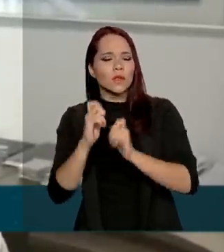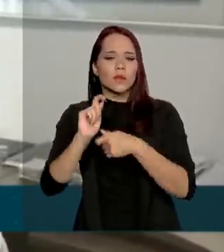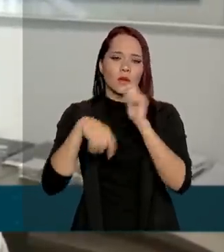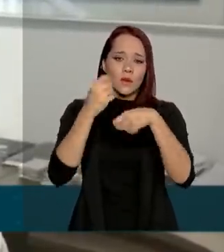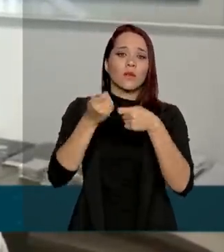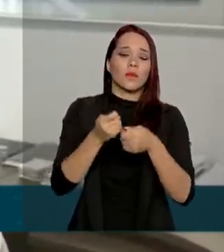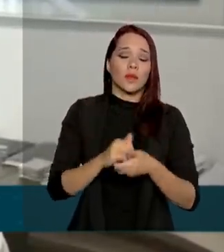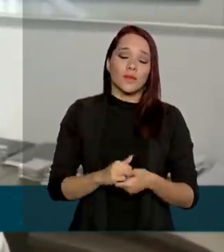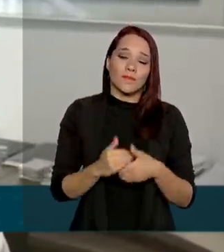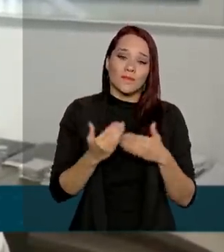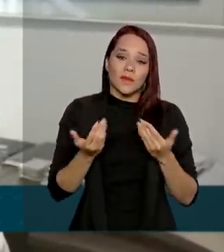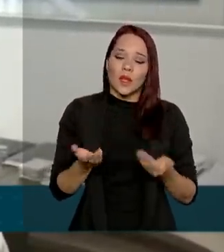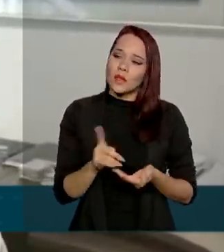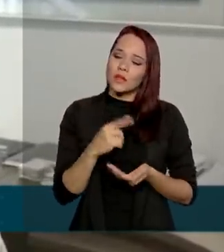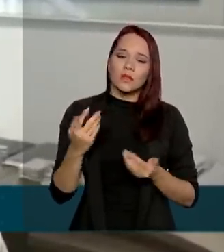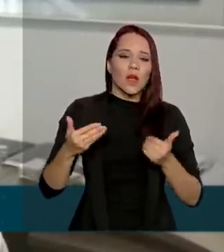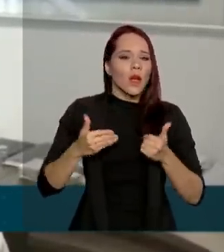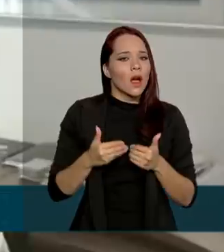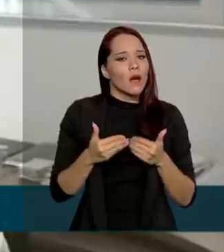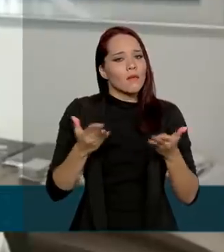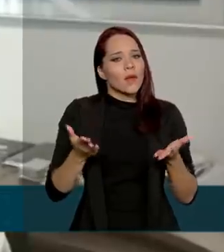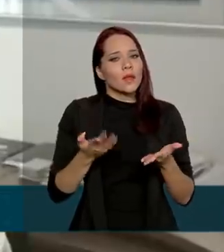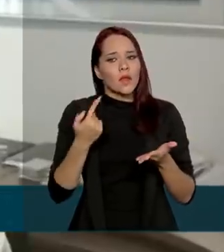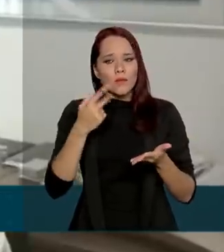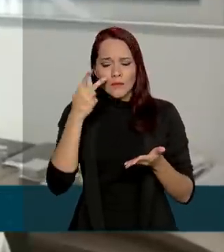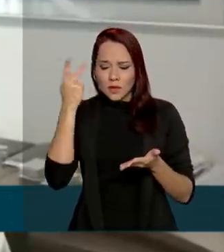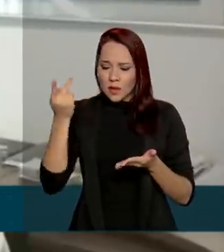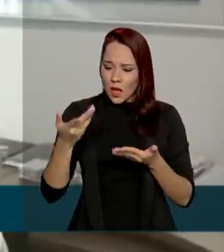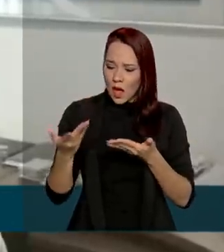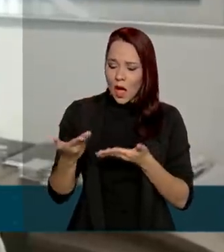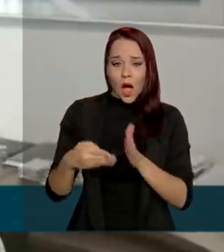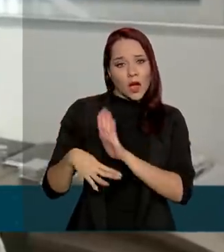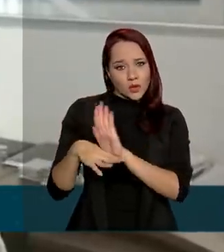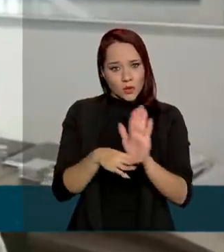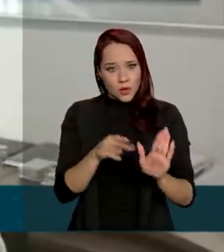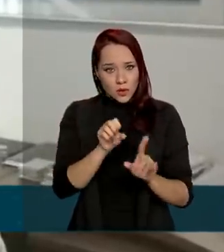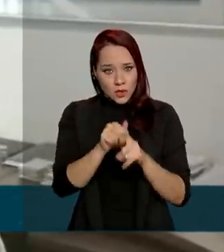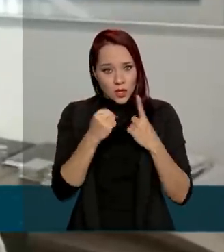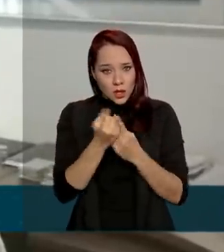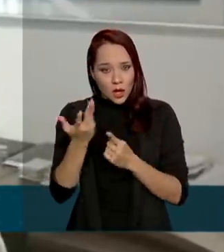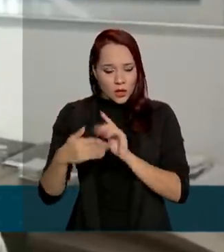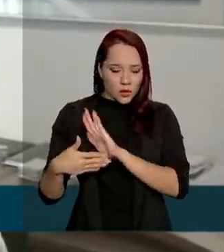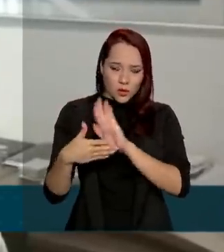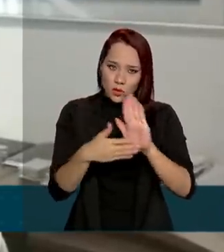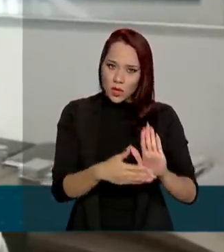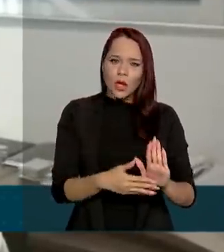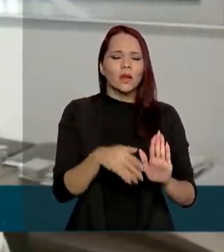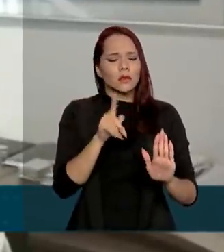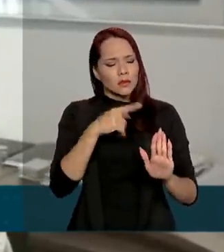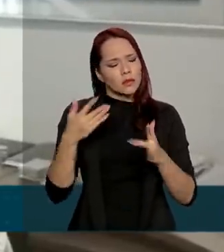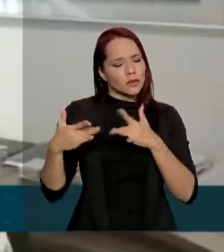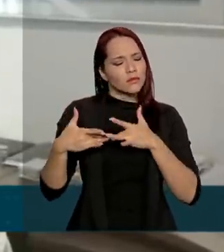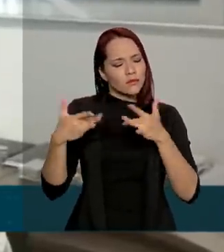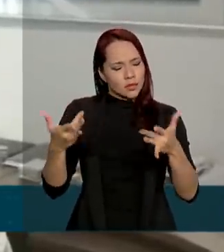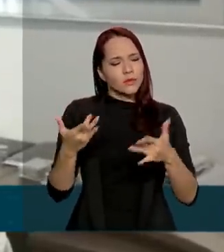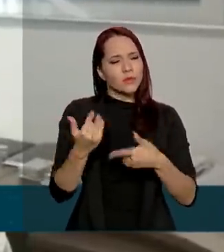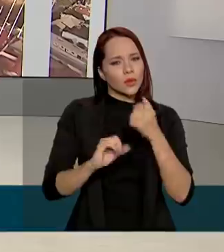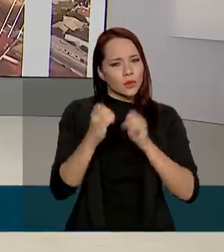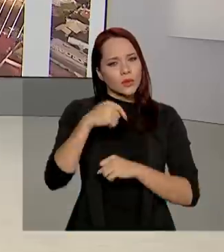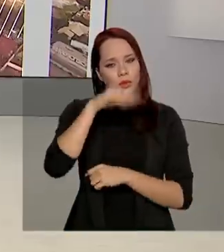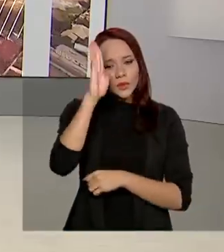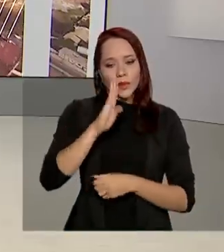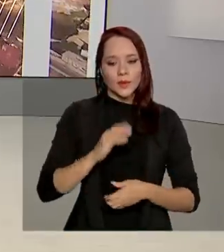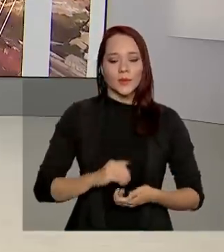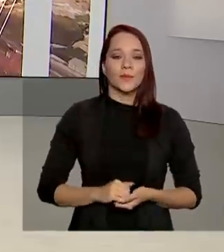totalmente de portas abertas para ouvir as contribuições da sociedade e do setor produtivo brasileiro.